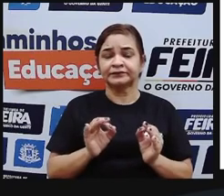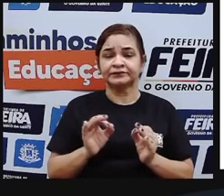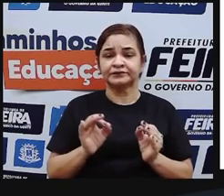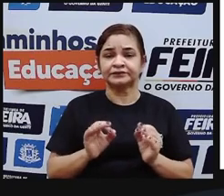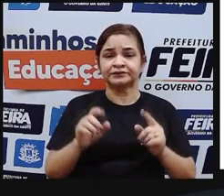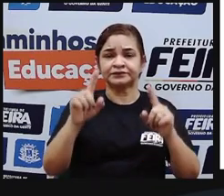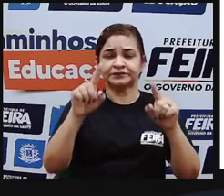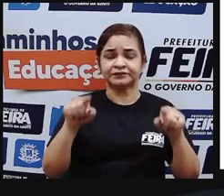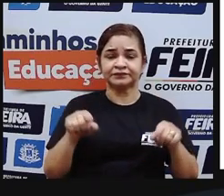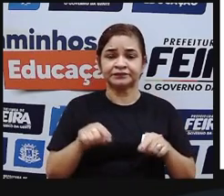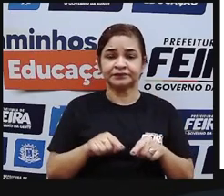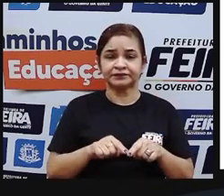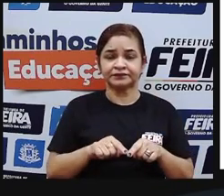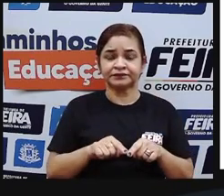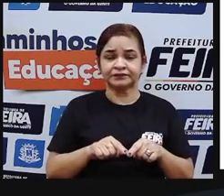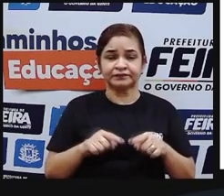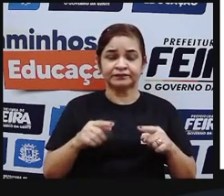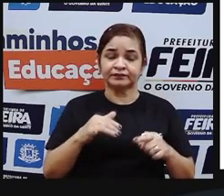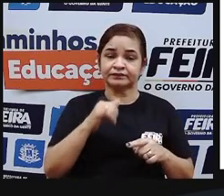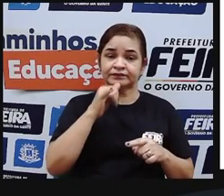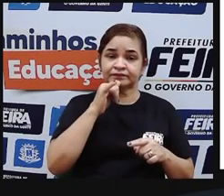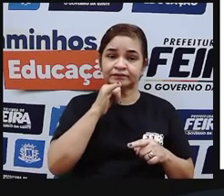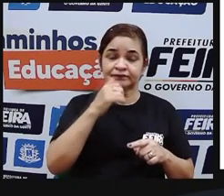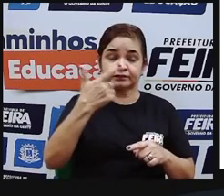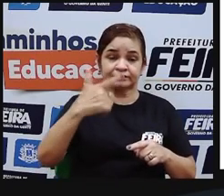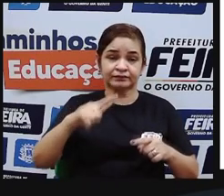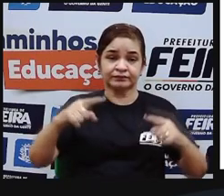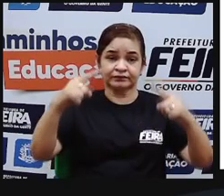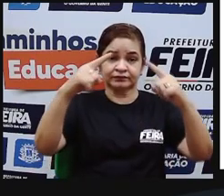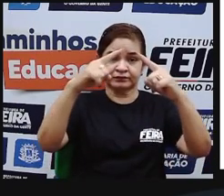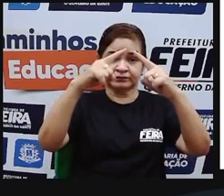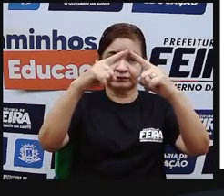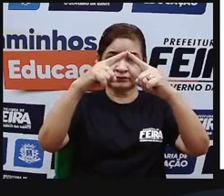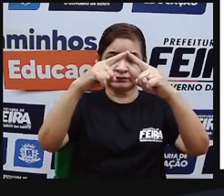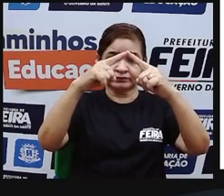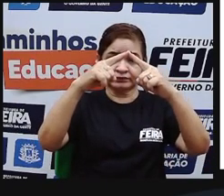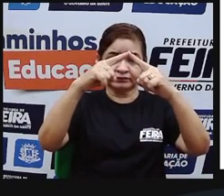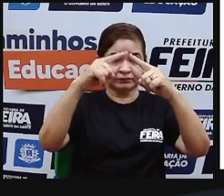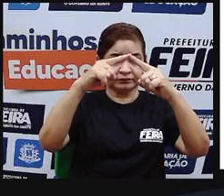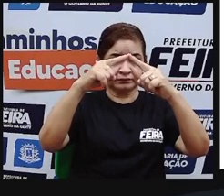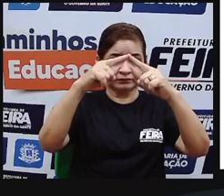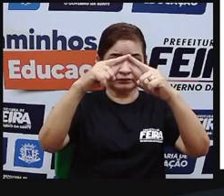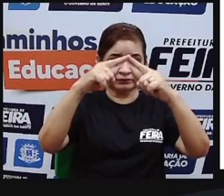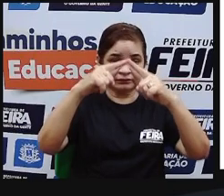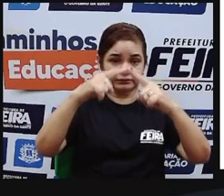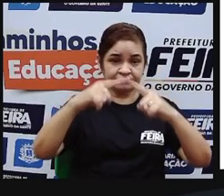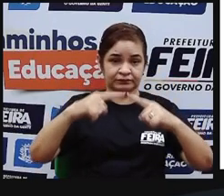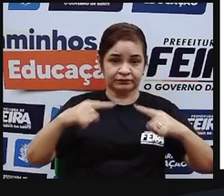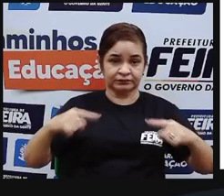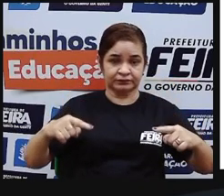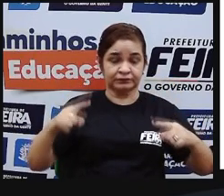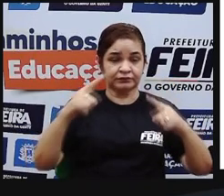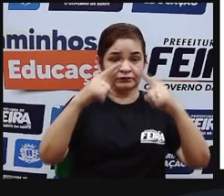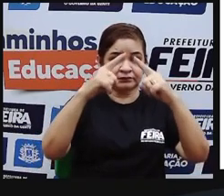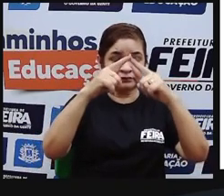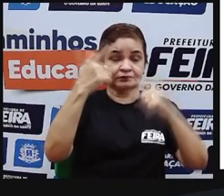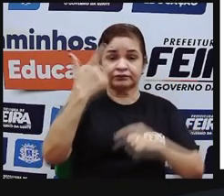mas sem a ponta no início como no caso da pirâmide egípcia que ela segue exatamente esse padrão